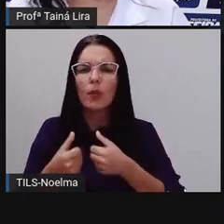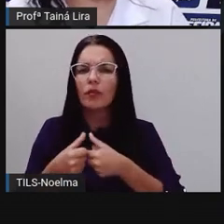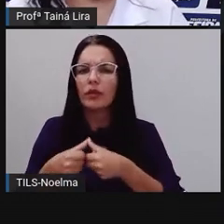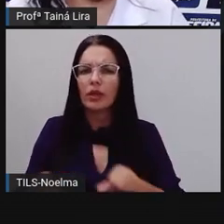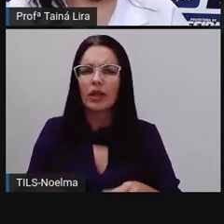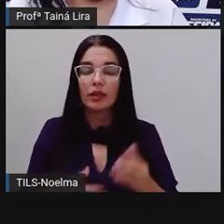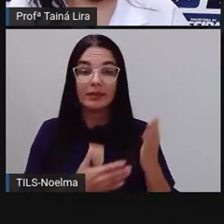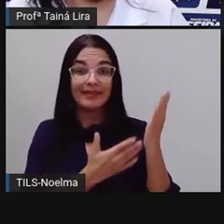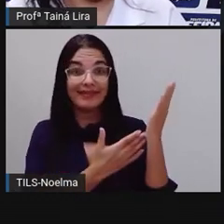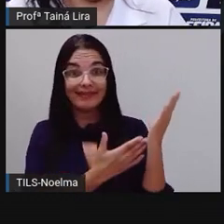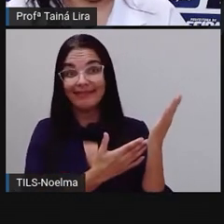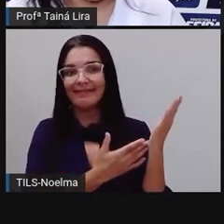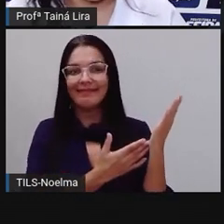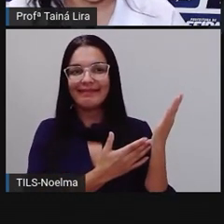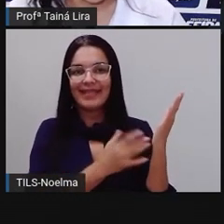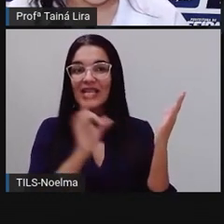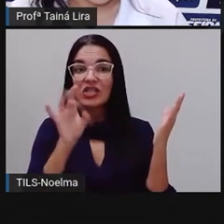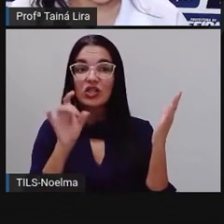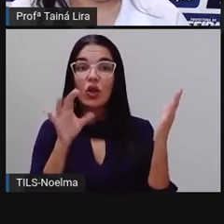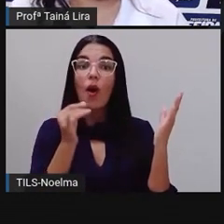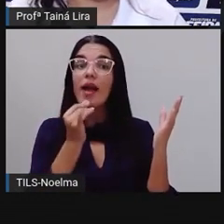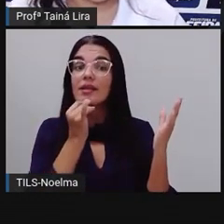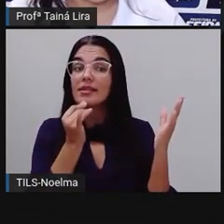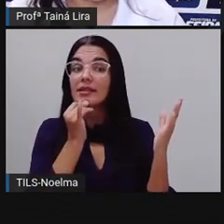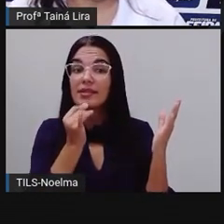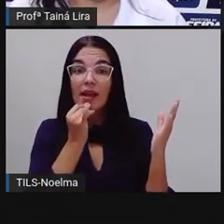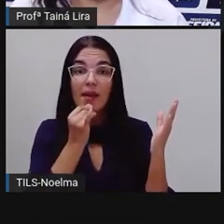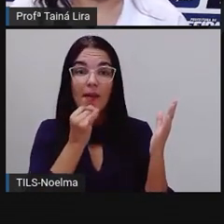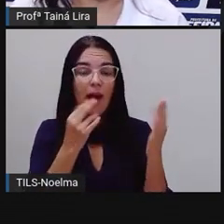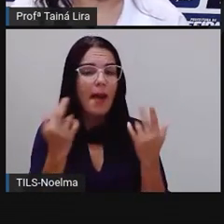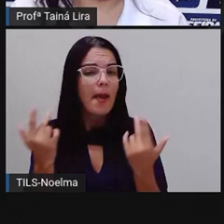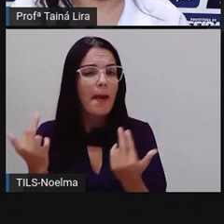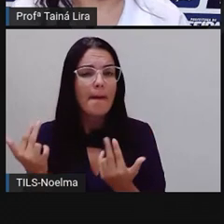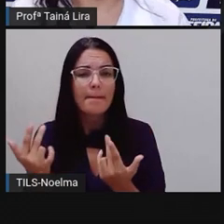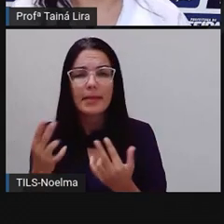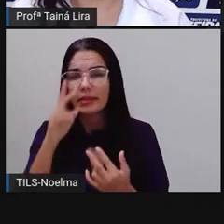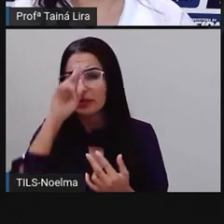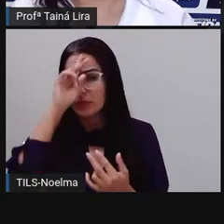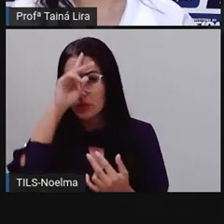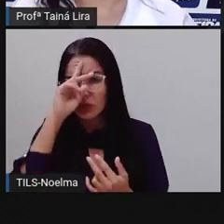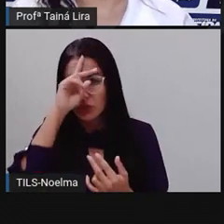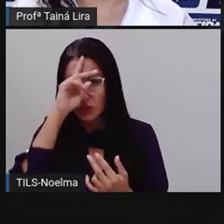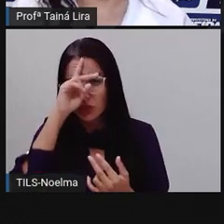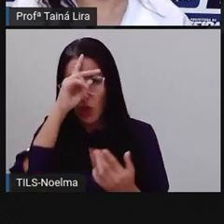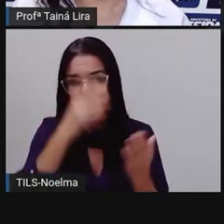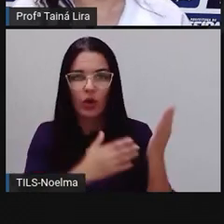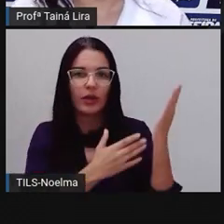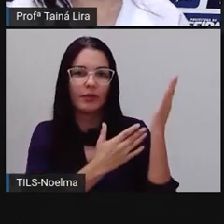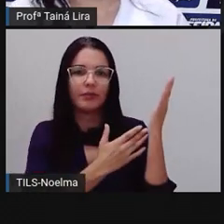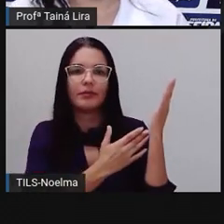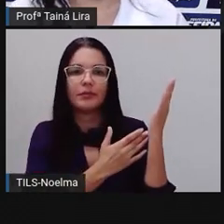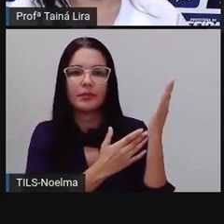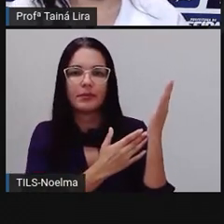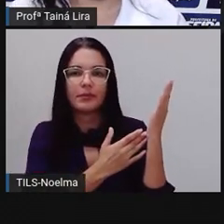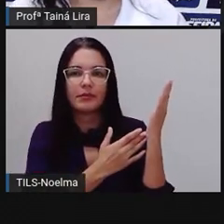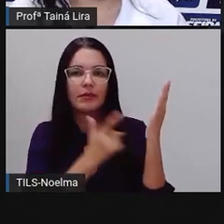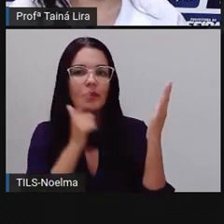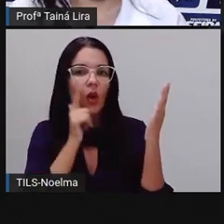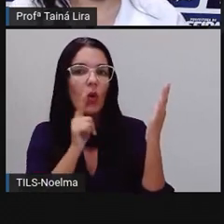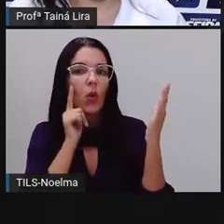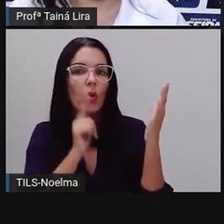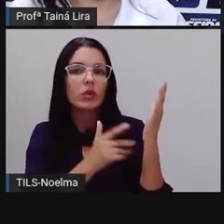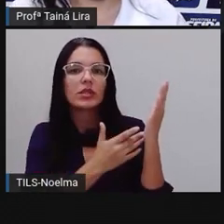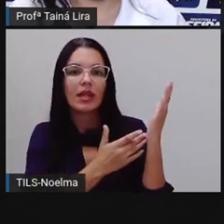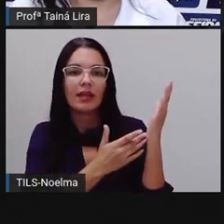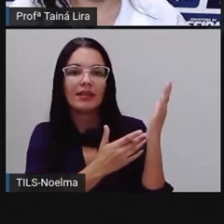Vamos ver aqui, ó, é a mesma história. Olha lá, conseguem ler lá em